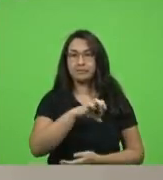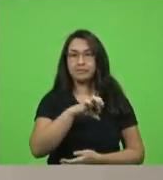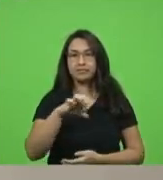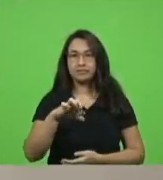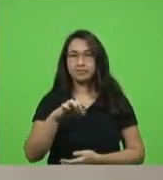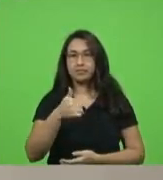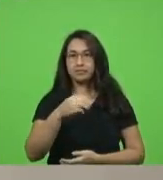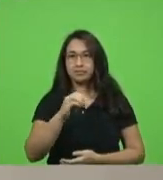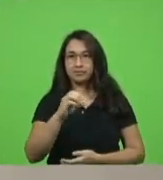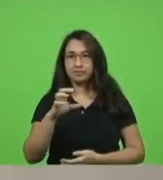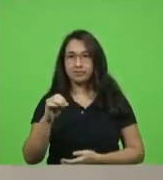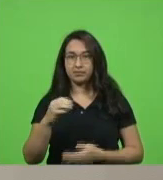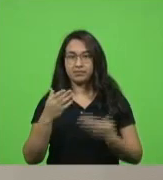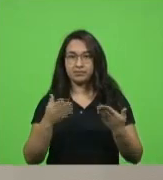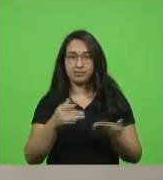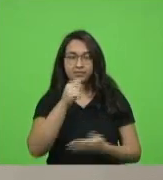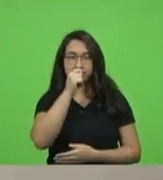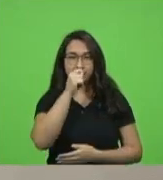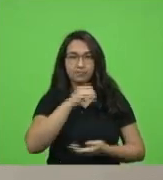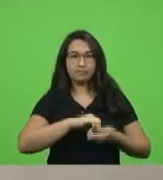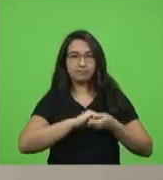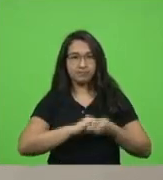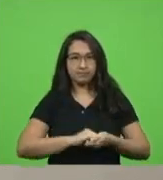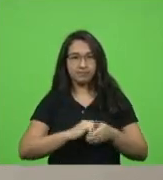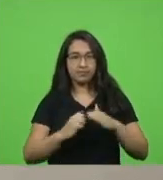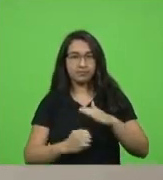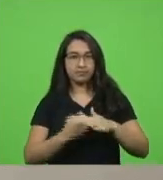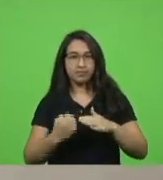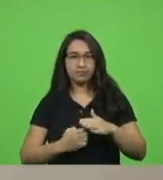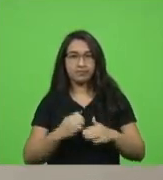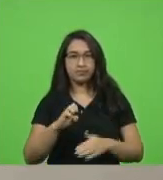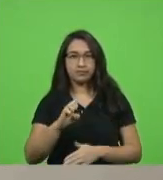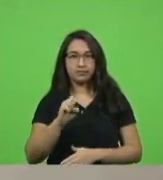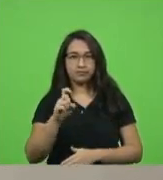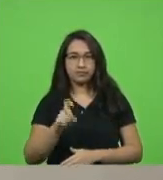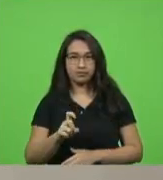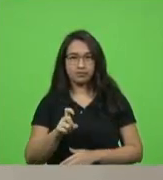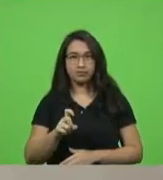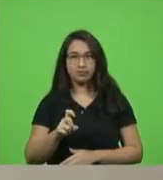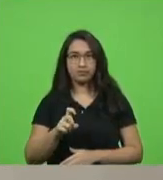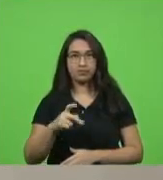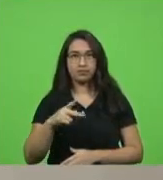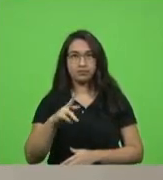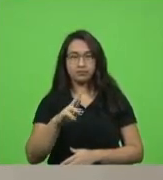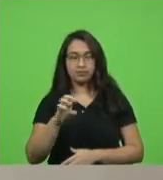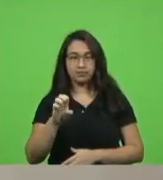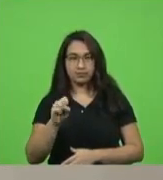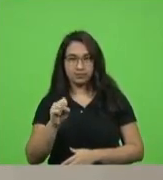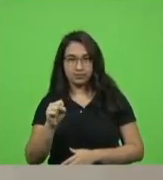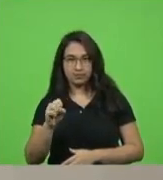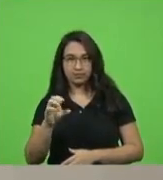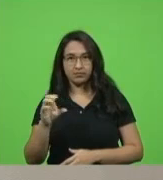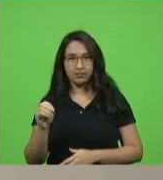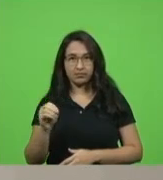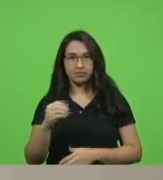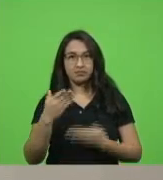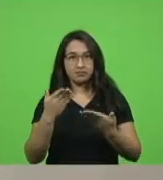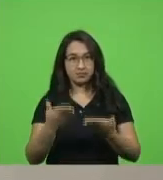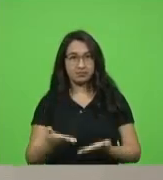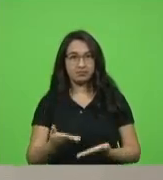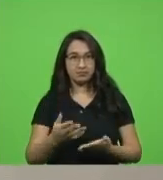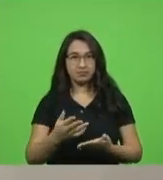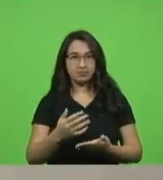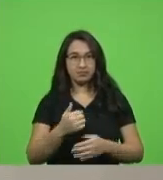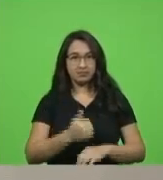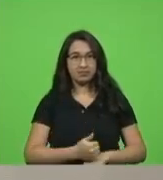autor deputado João Amin cumprimentando as empresas Expresso São Miguel e Carsten por terem sido premiadas na nona